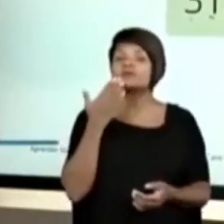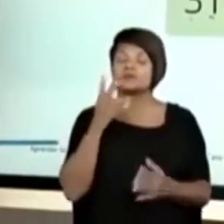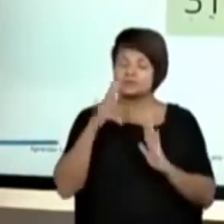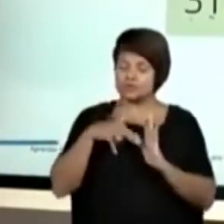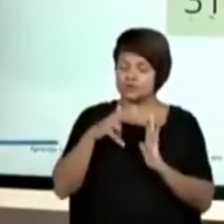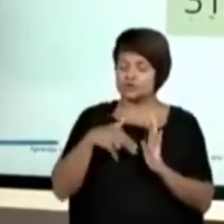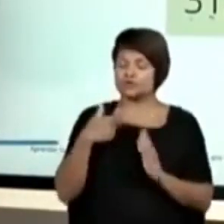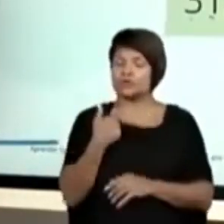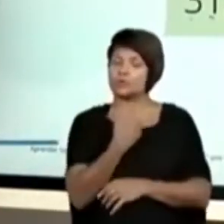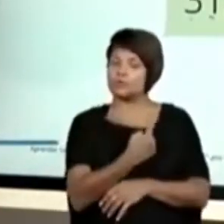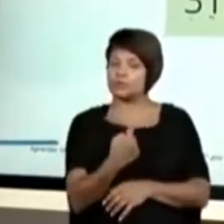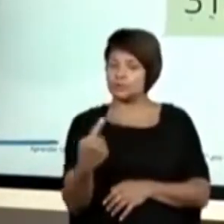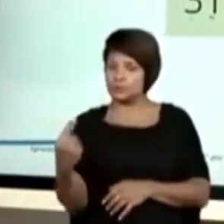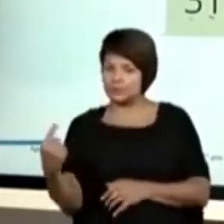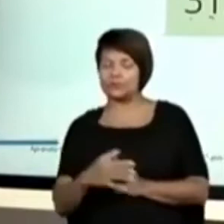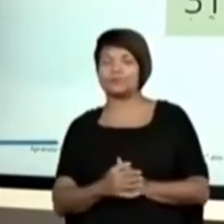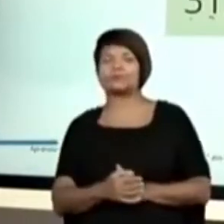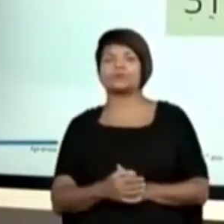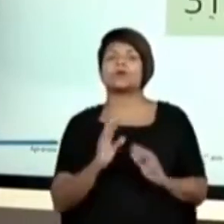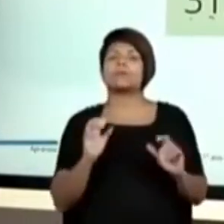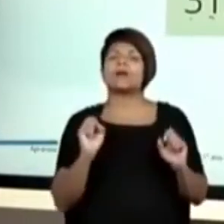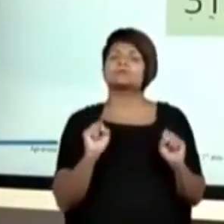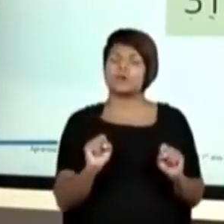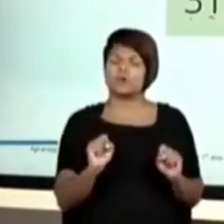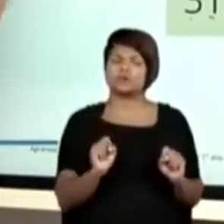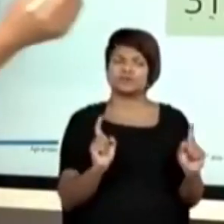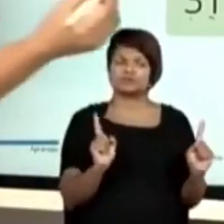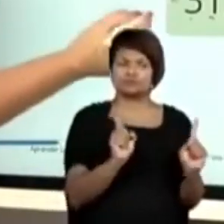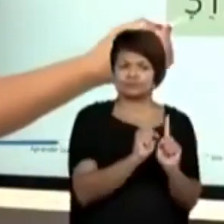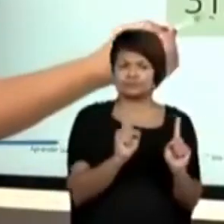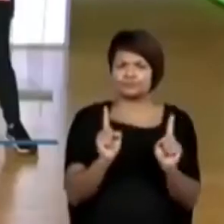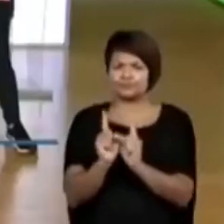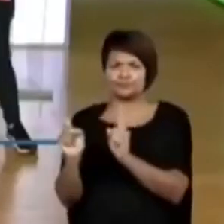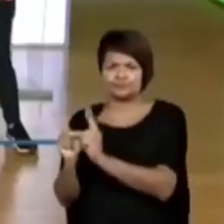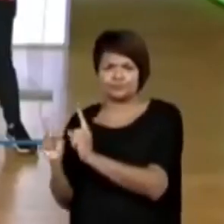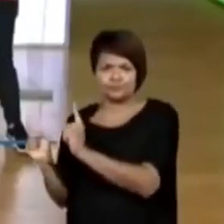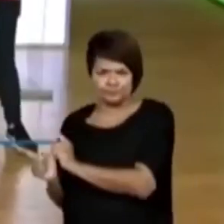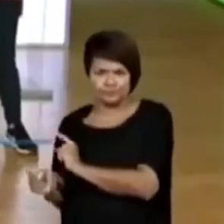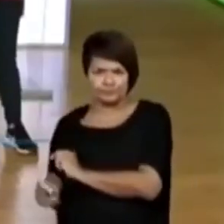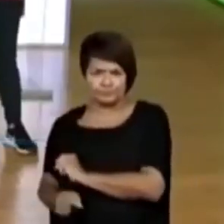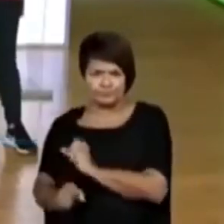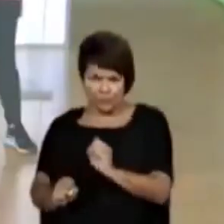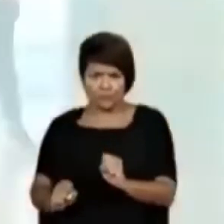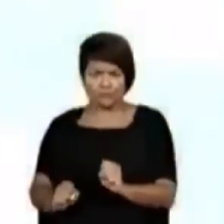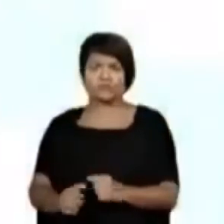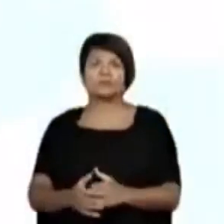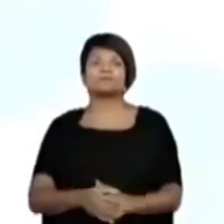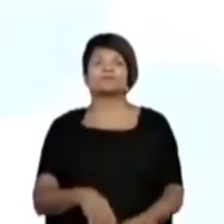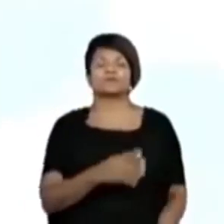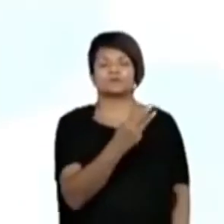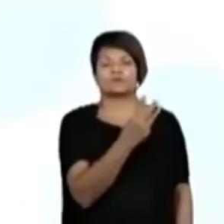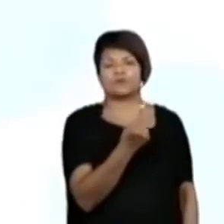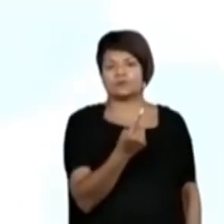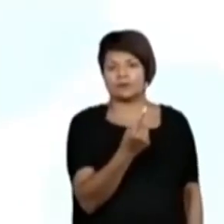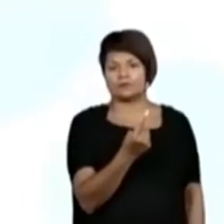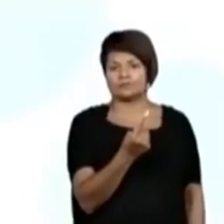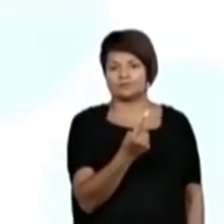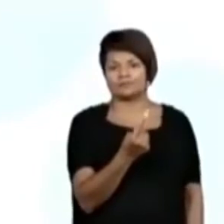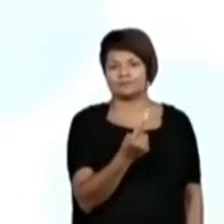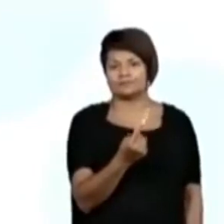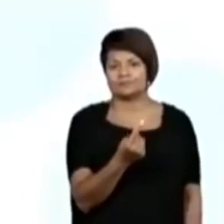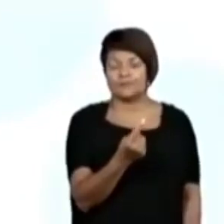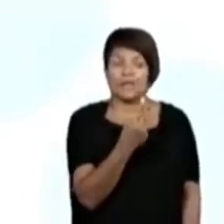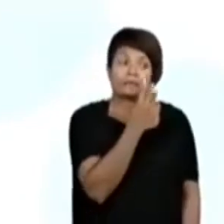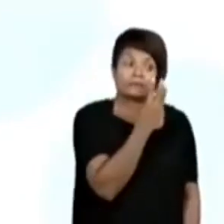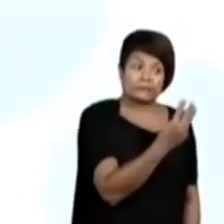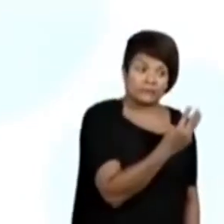1 por 1. Mas eu posso juntar dois números pra ler? Sim. Que número é esse aqui, professora Fran? 31. Ah, então